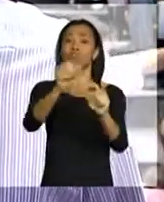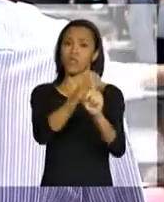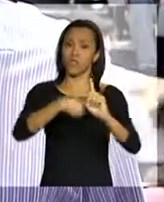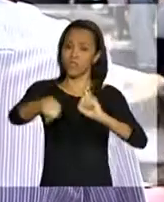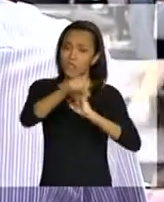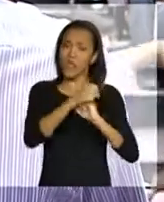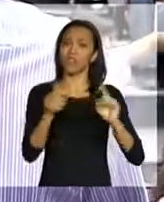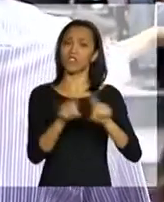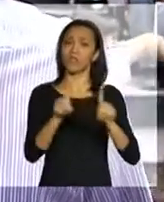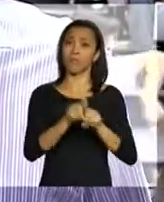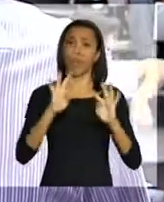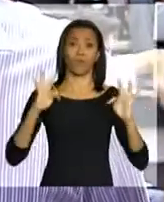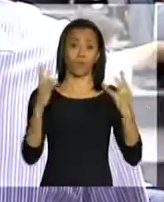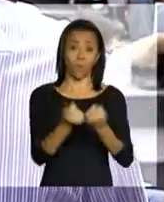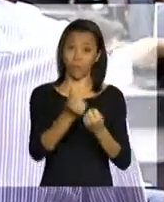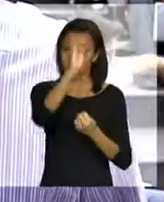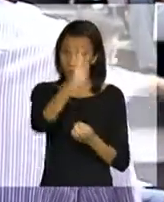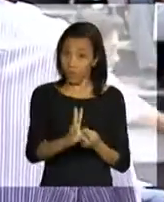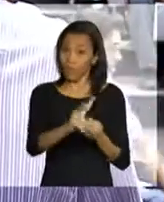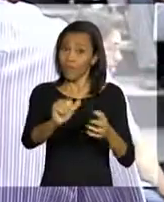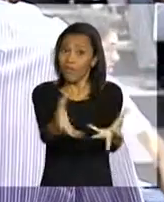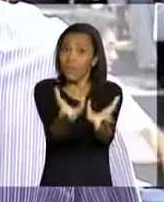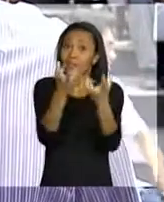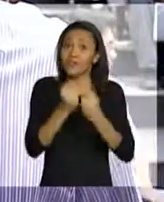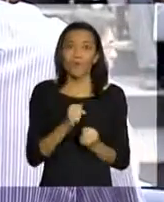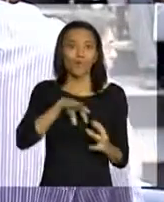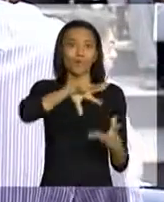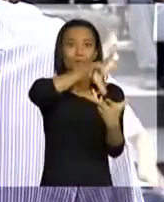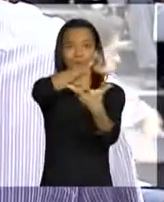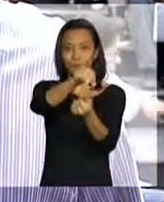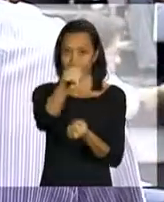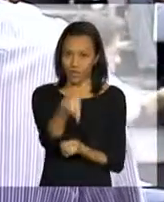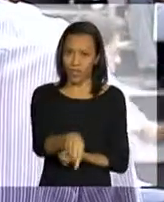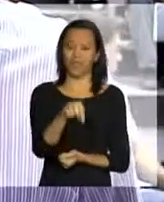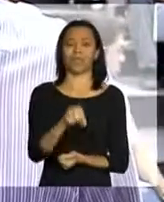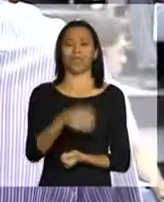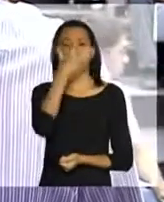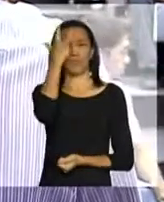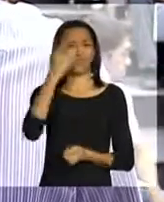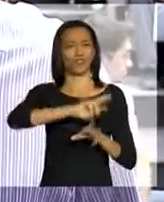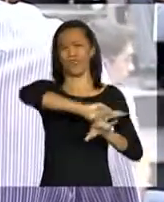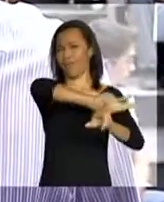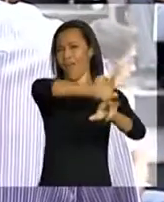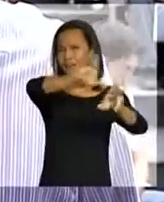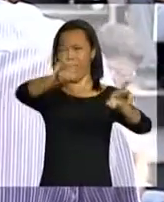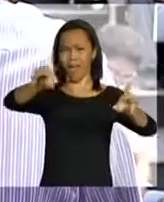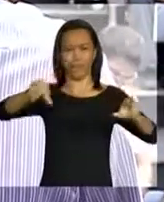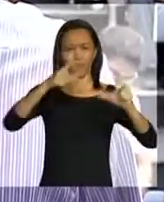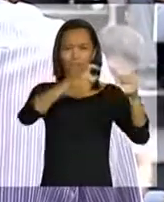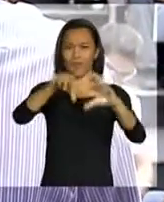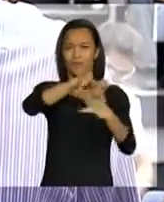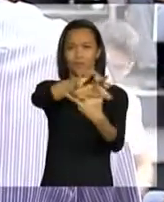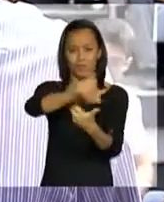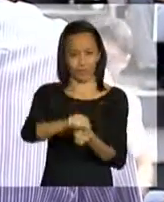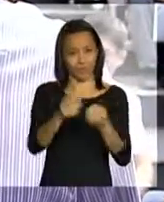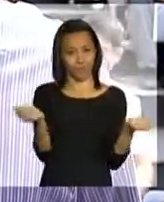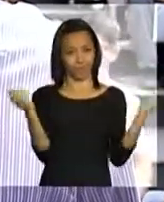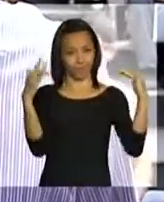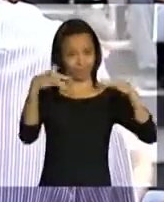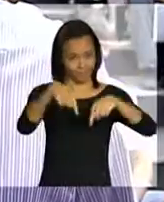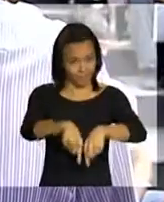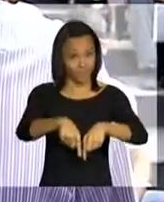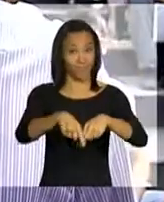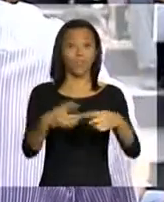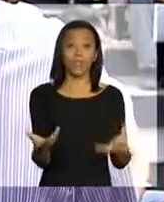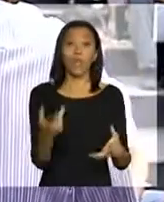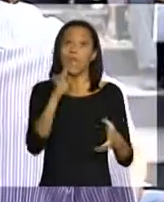população. O Brasil vai receber o mundo aqui, pessoas de todos os cantos do planeta. Então, o desafio